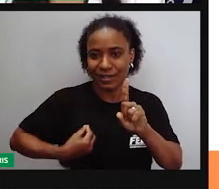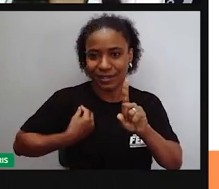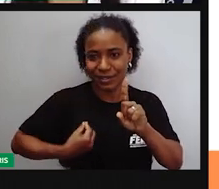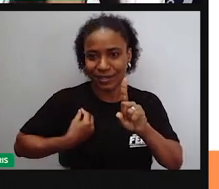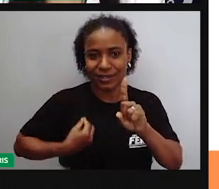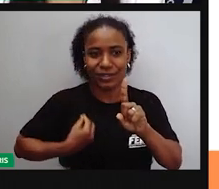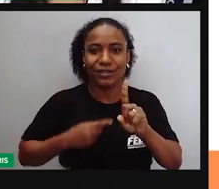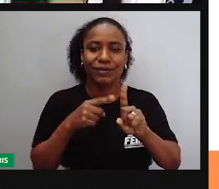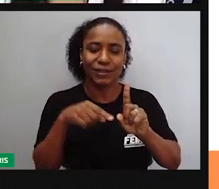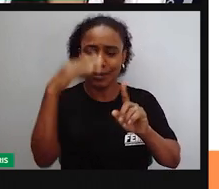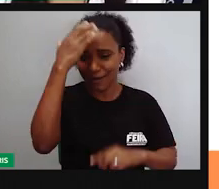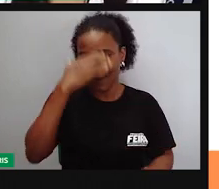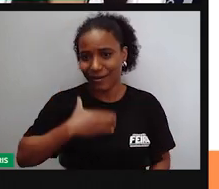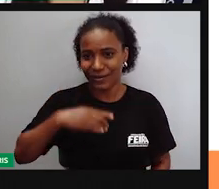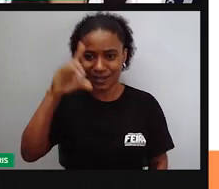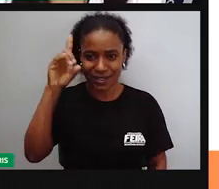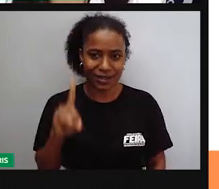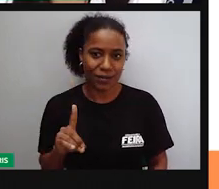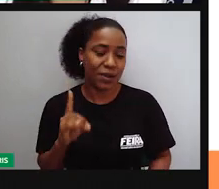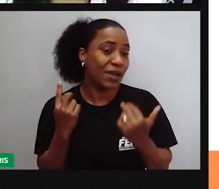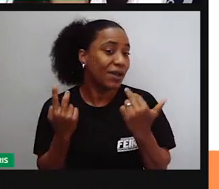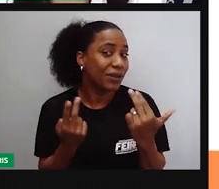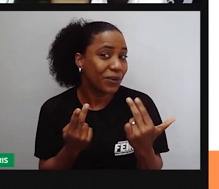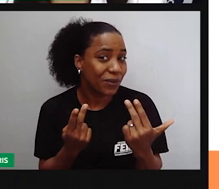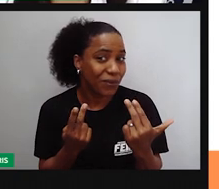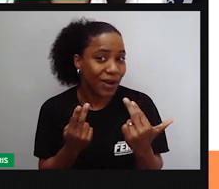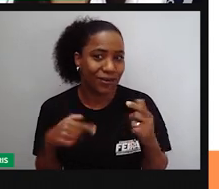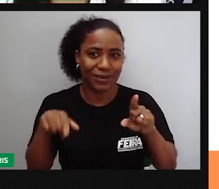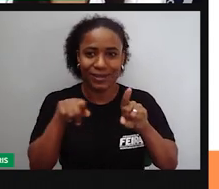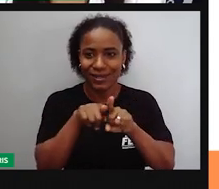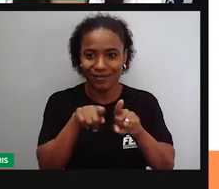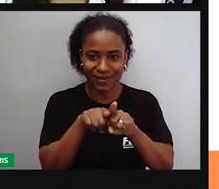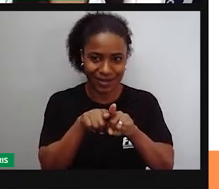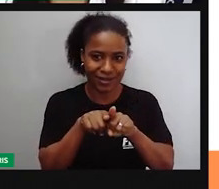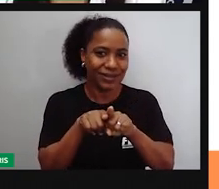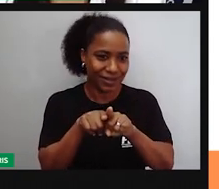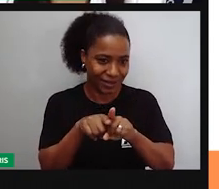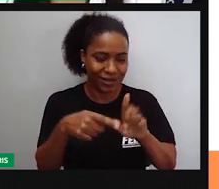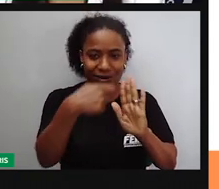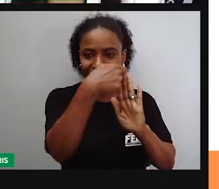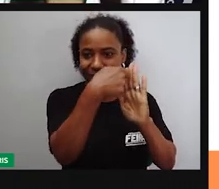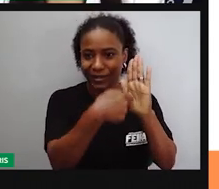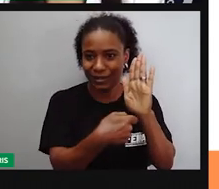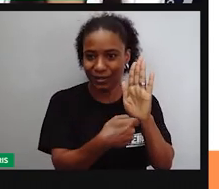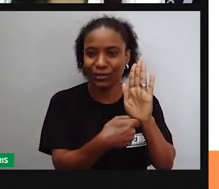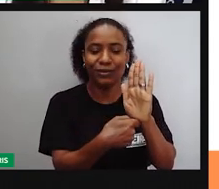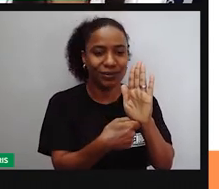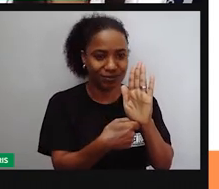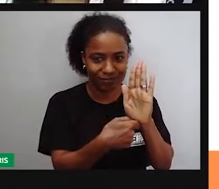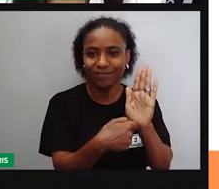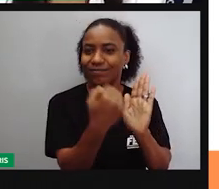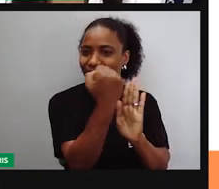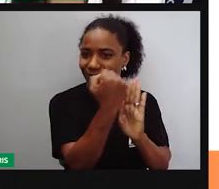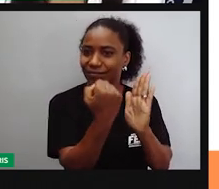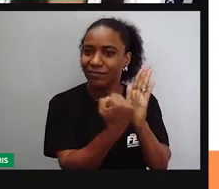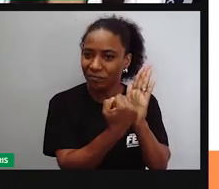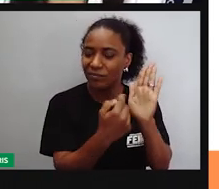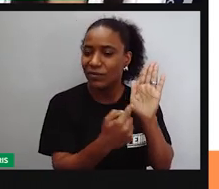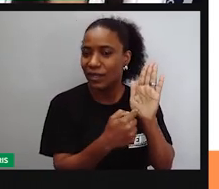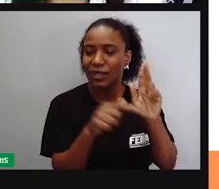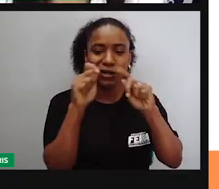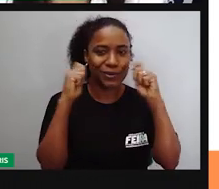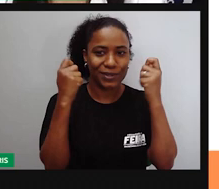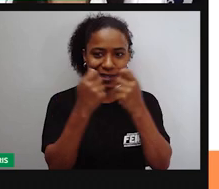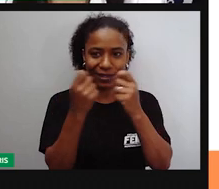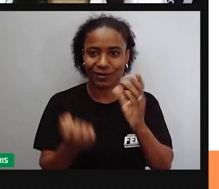um cidadão. Da mesma forma, o registro do cartório da associação vai provar que ela existe, que ela está